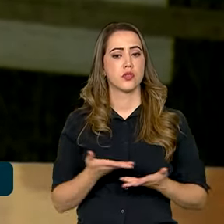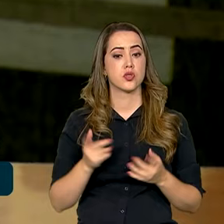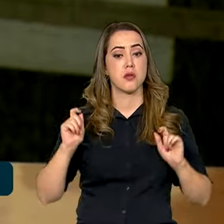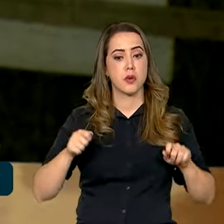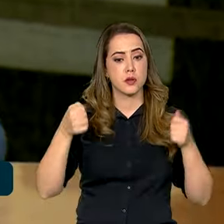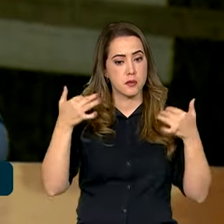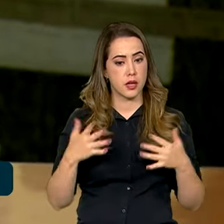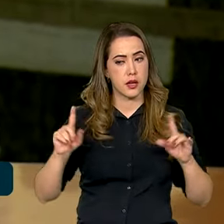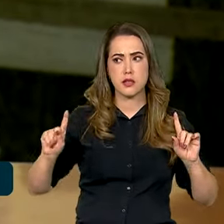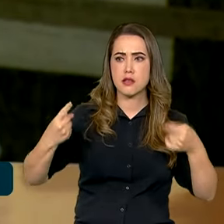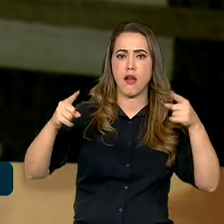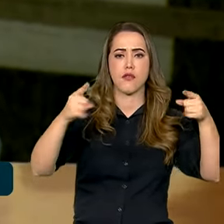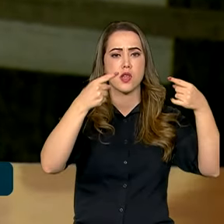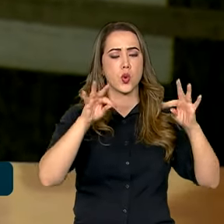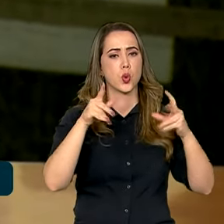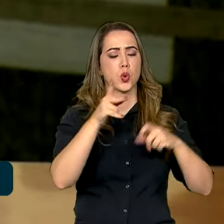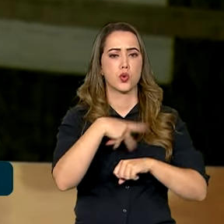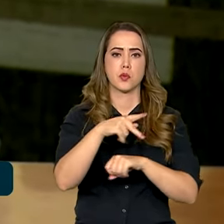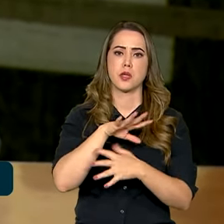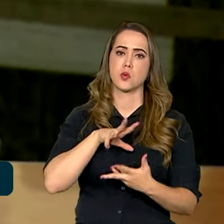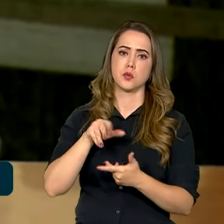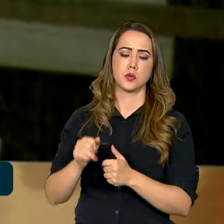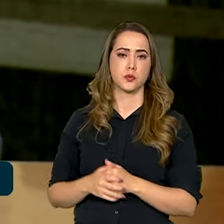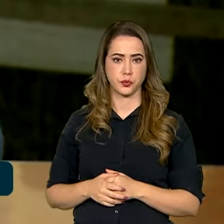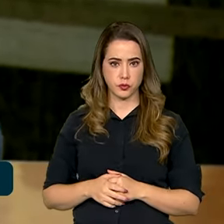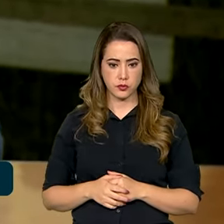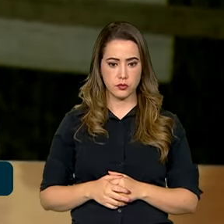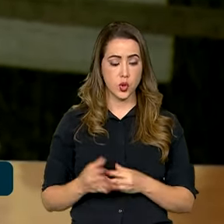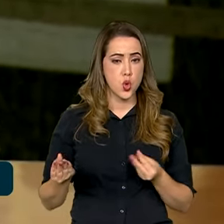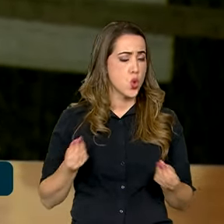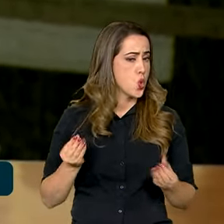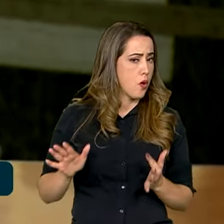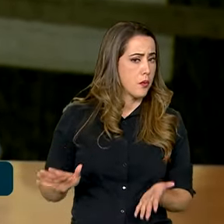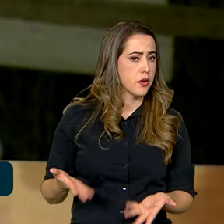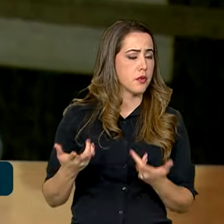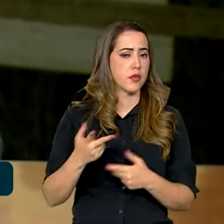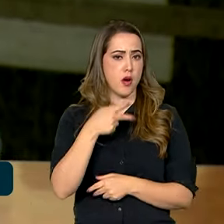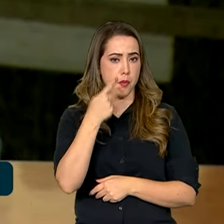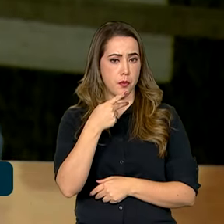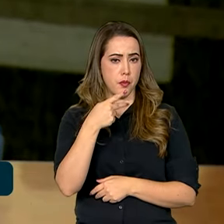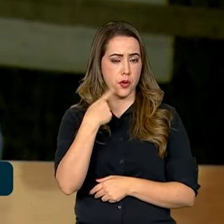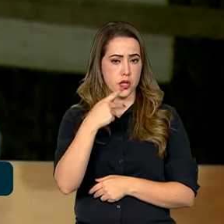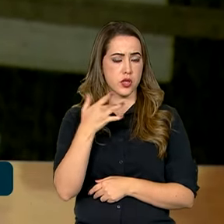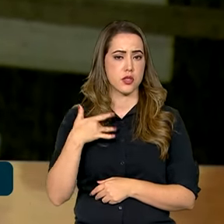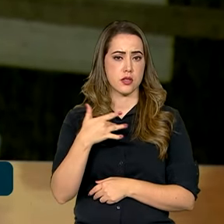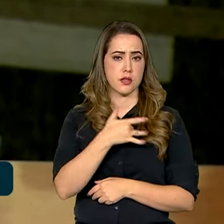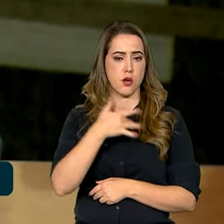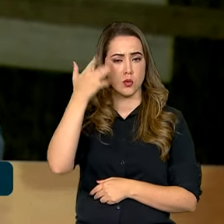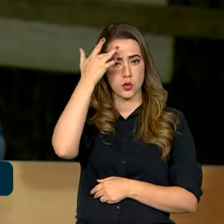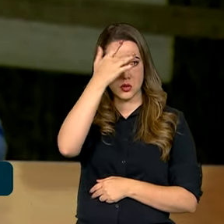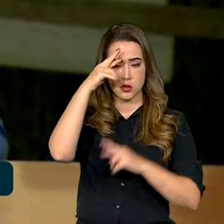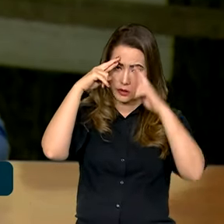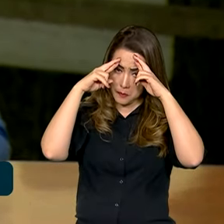dizer, desafia praticamente todos os países do mundo. Como promover uma política de saúde mental que respeite plenamente